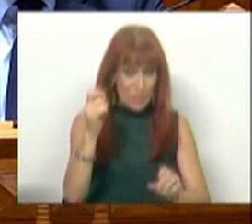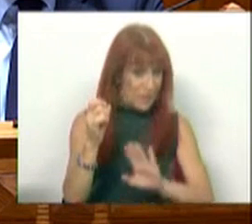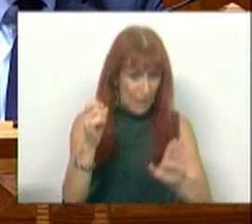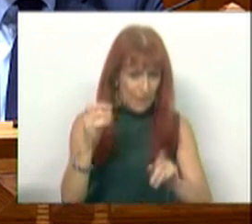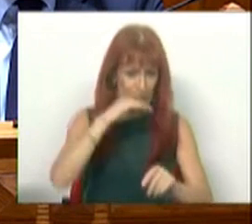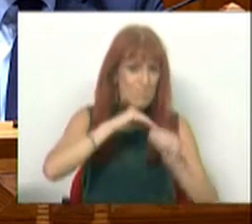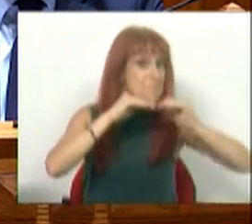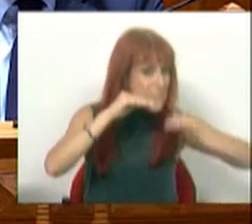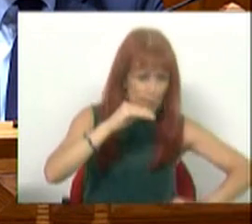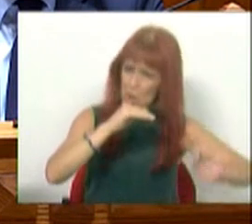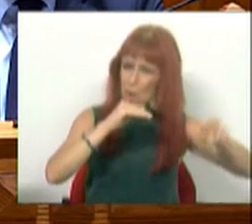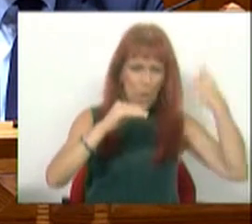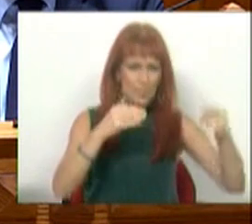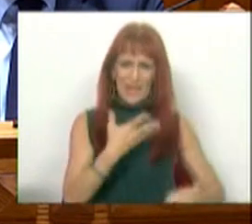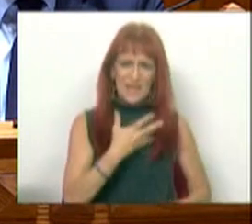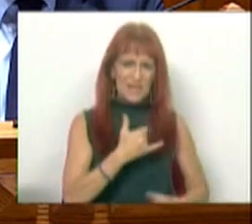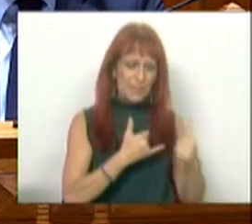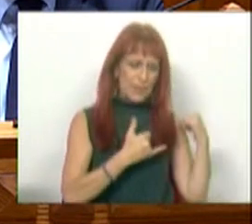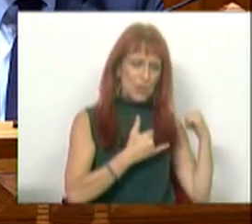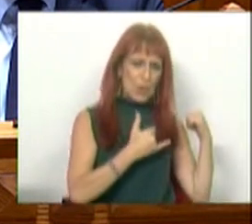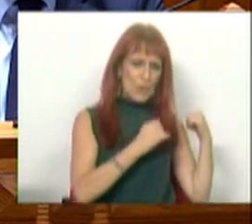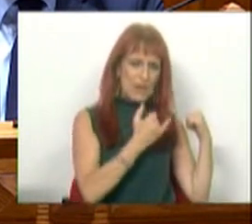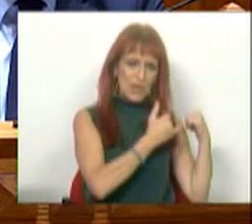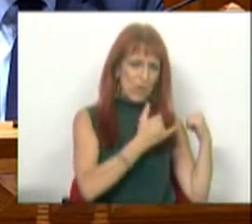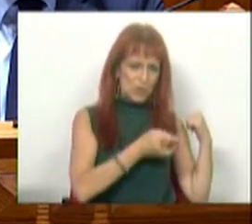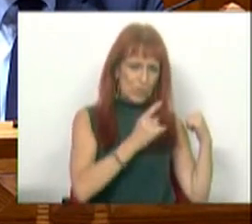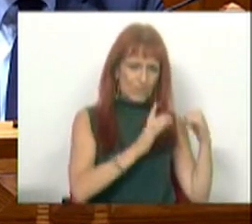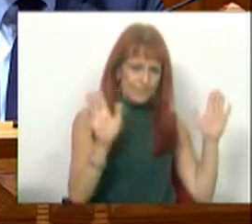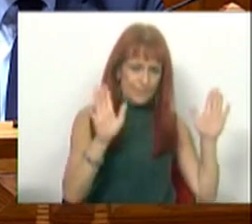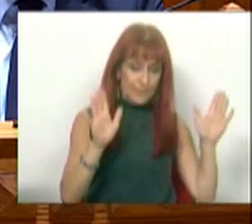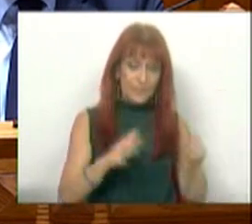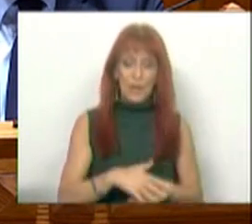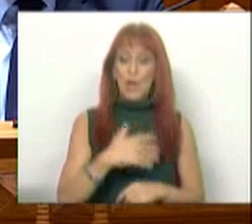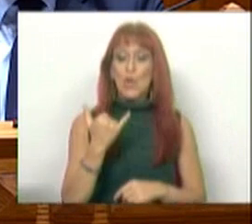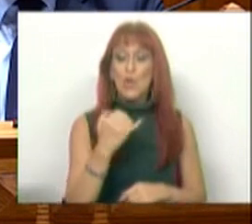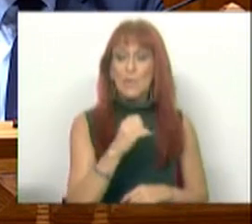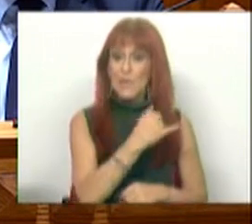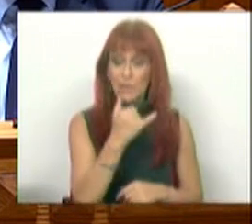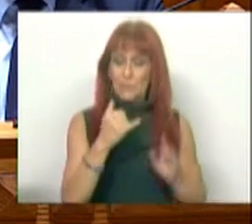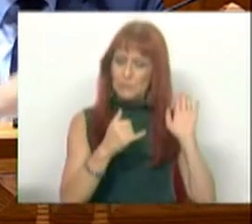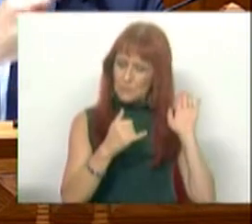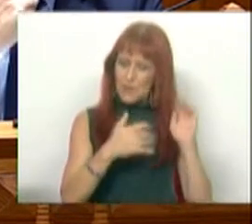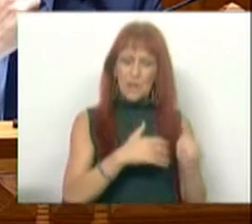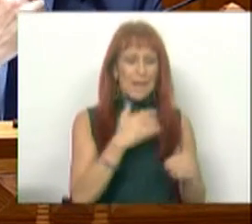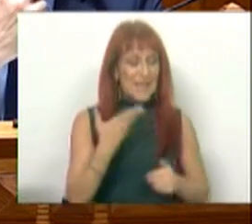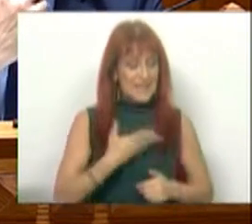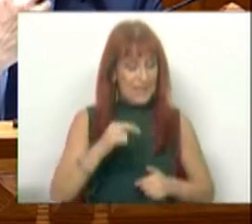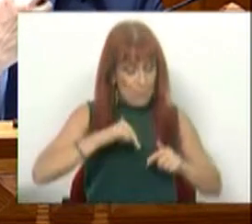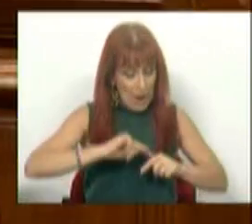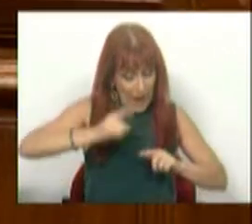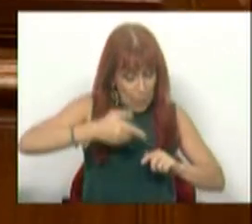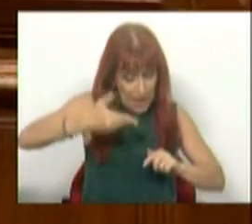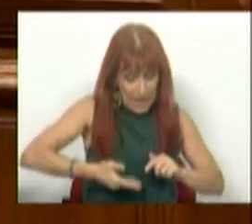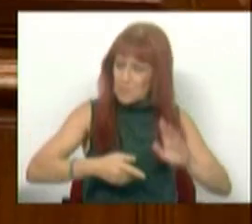receberá menos do que em dezembro de 2022. Entre dezembro deste ano,